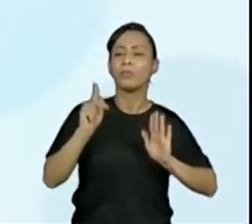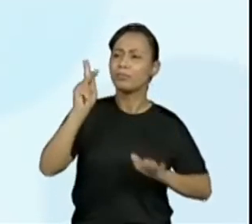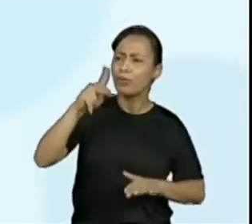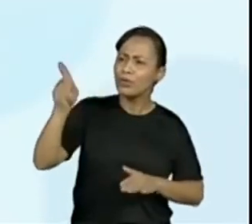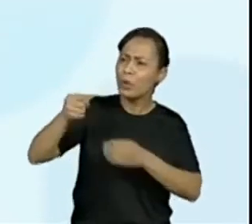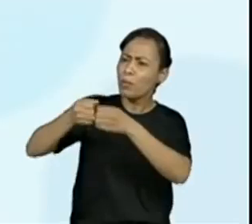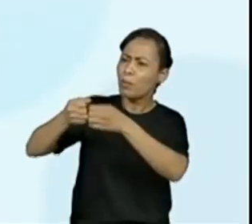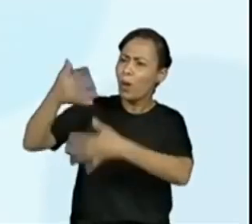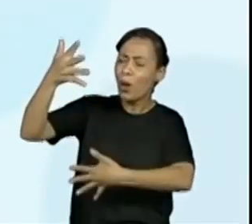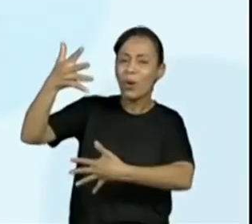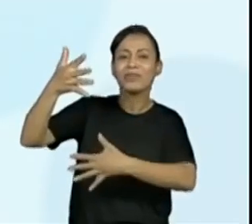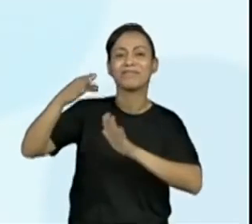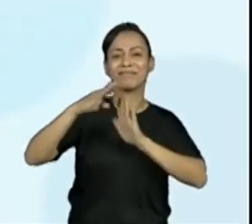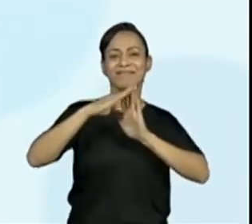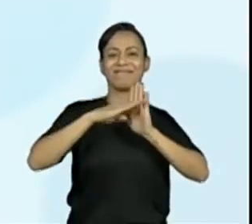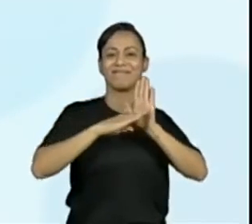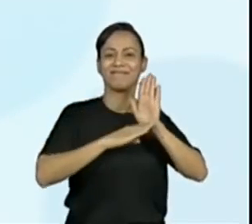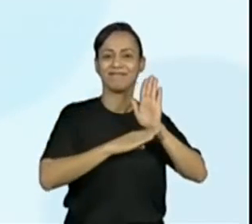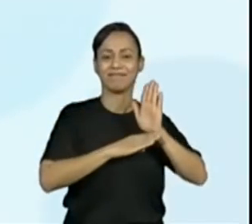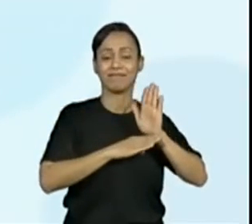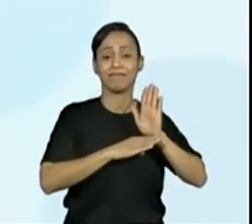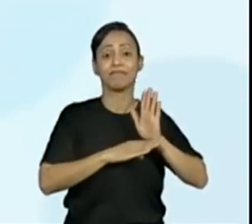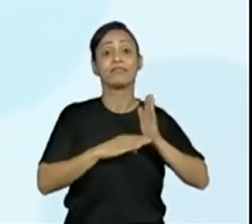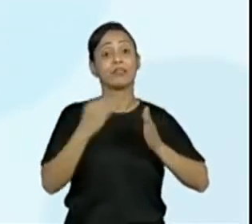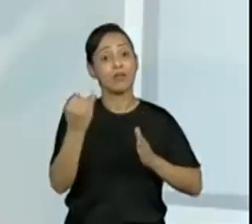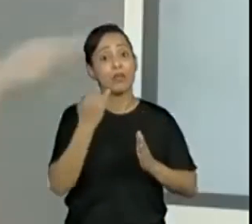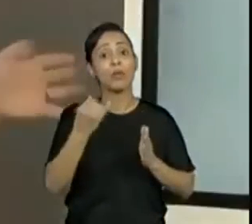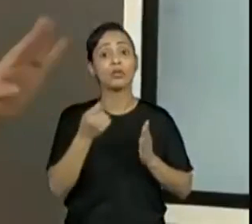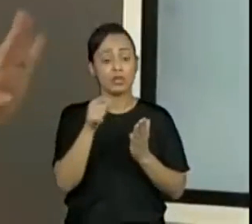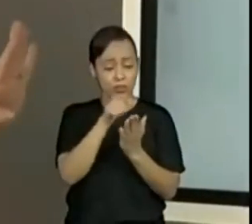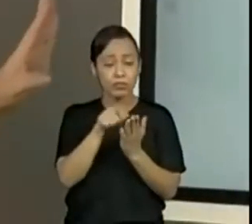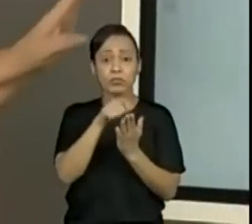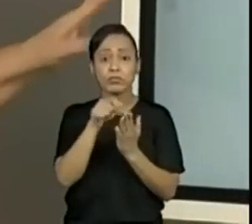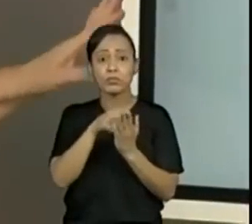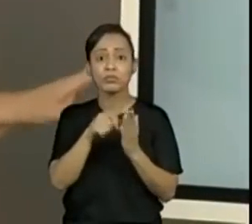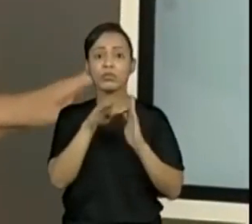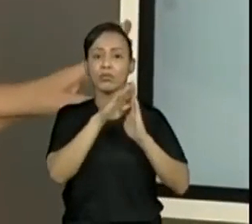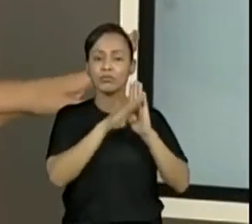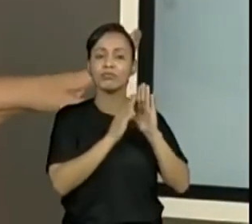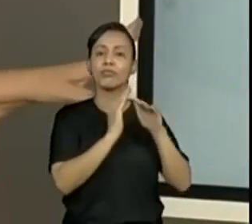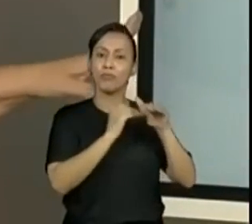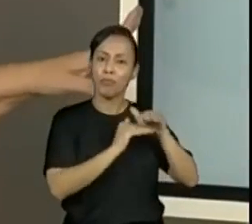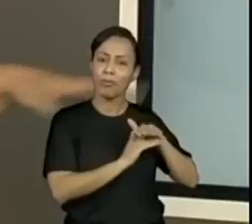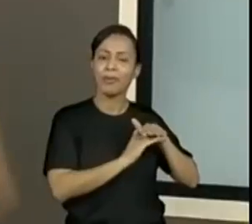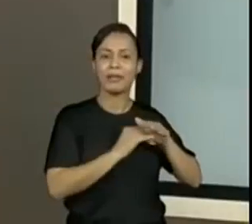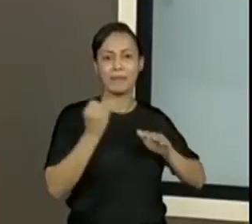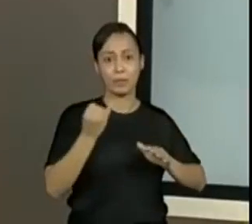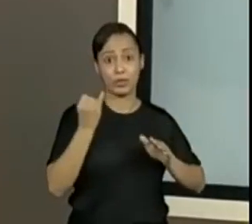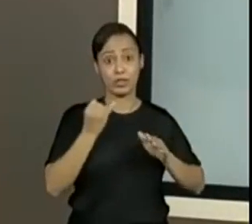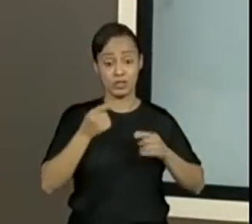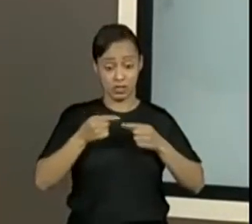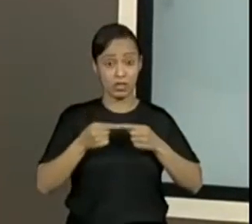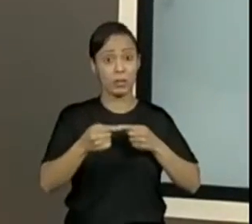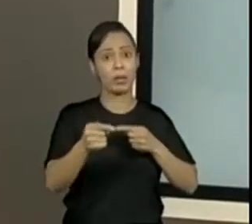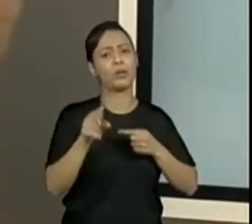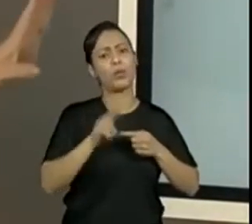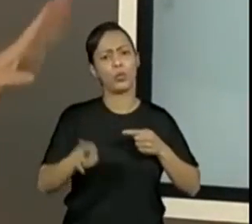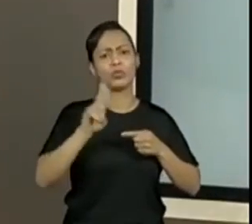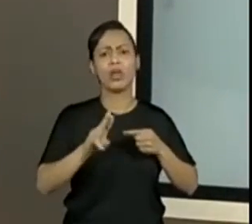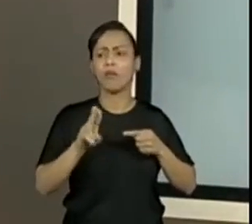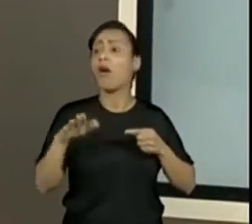palavras e essa que vai ser a nossa referência. Então, todo começo de aula a gente sempre vai retomar essa lista. Para a gente